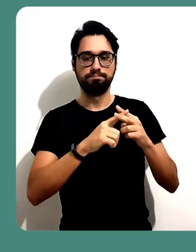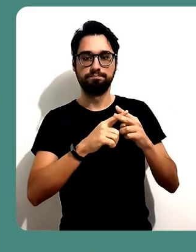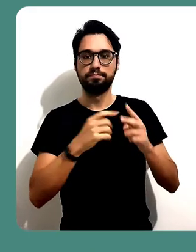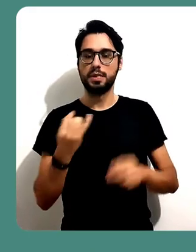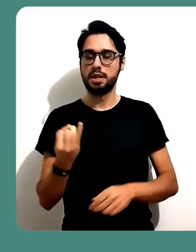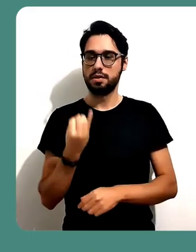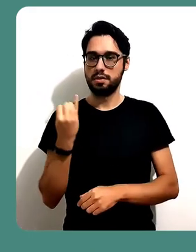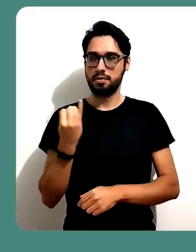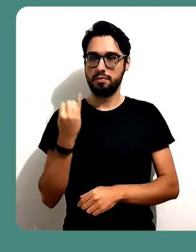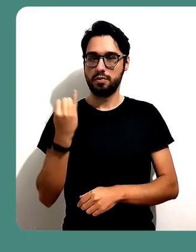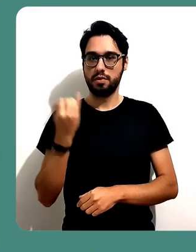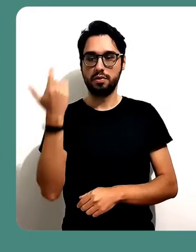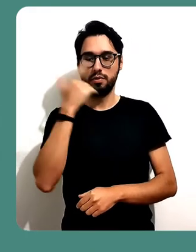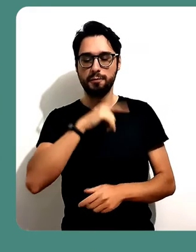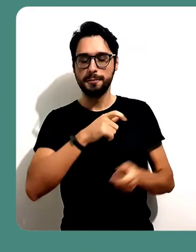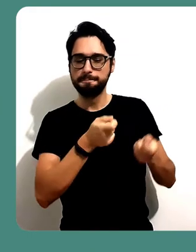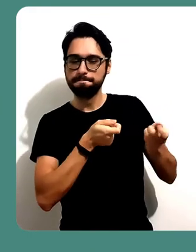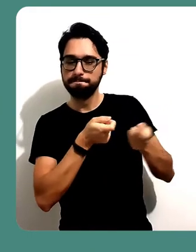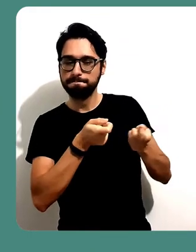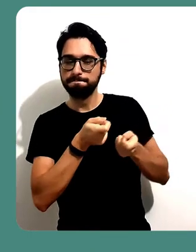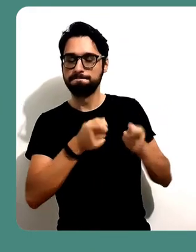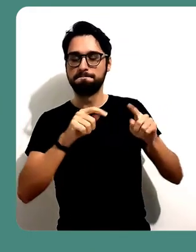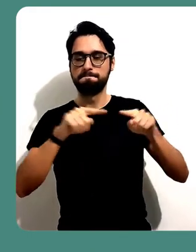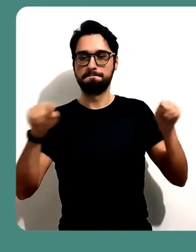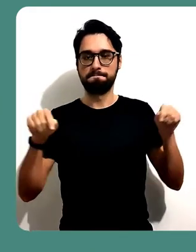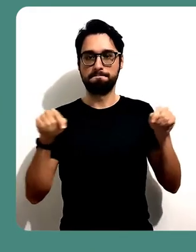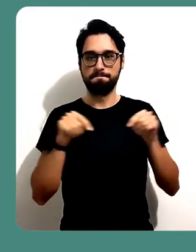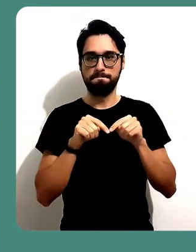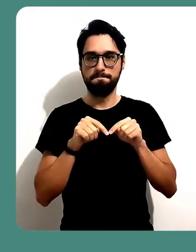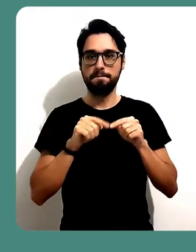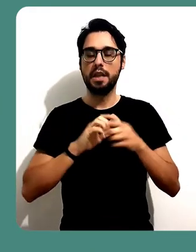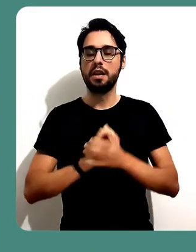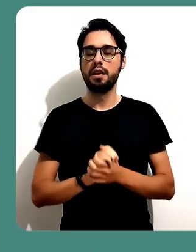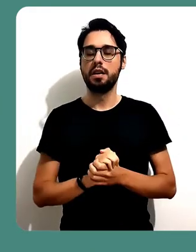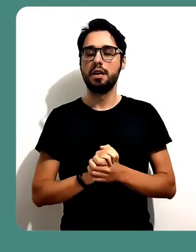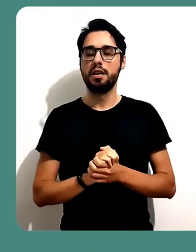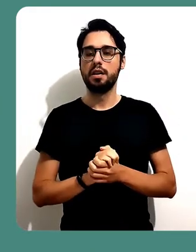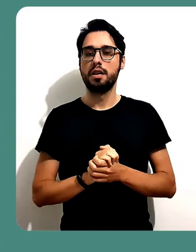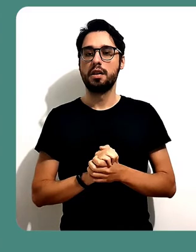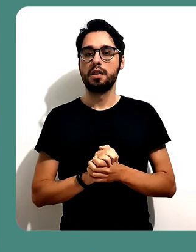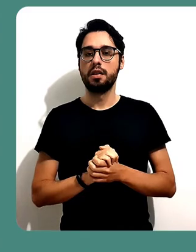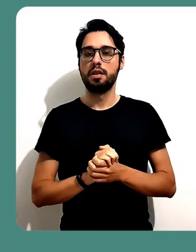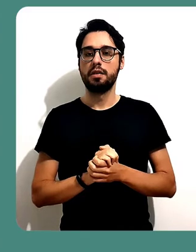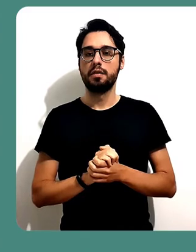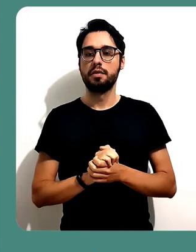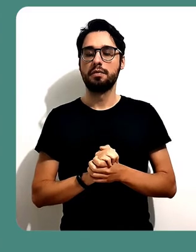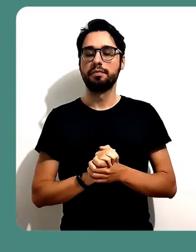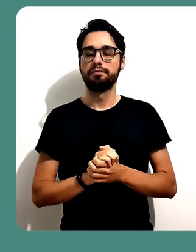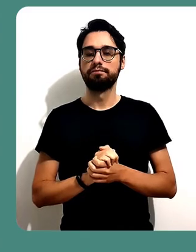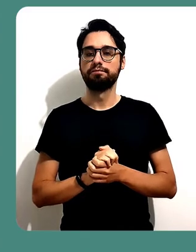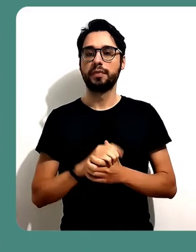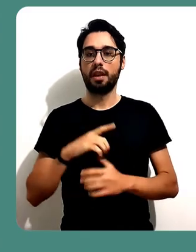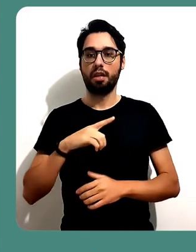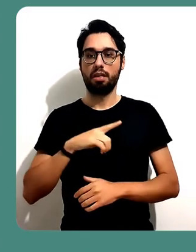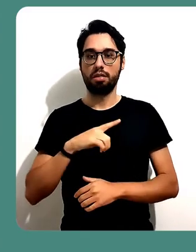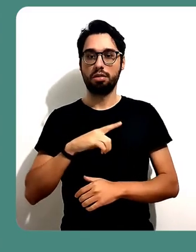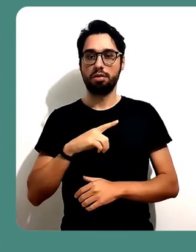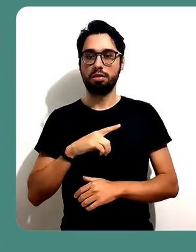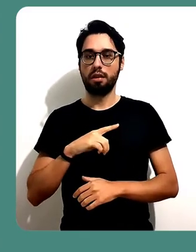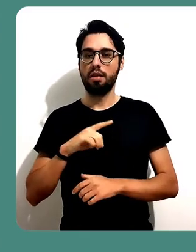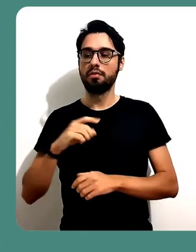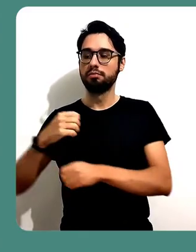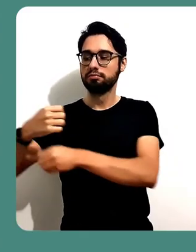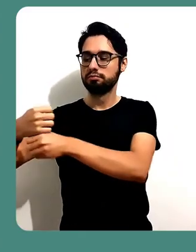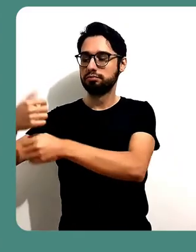outra configuração importante aqui para você fazer a gestão da sua transmissão, ela trata